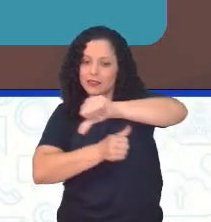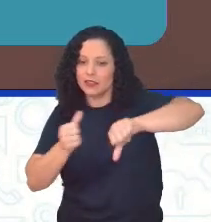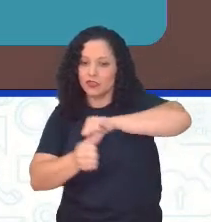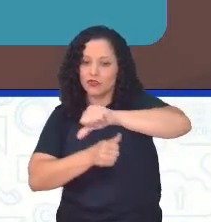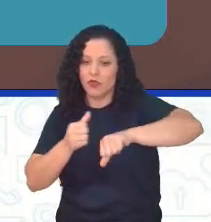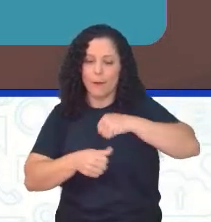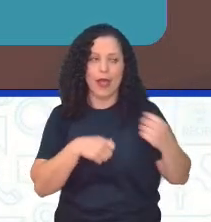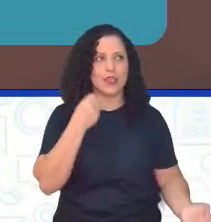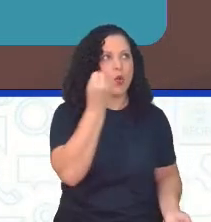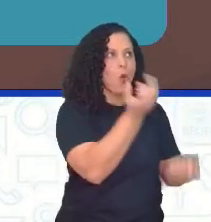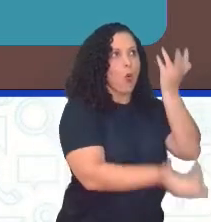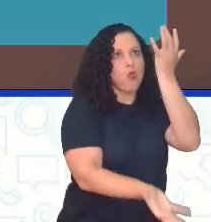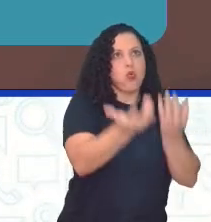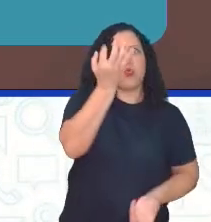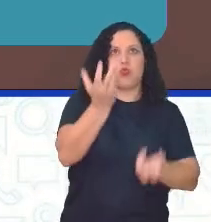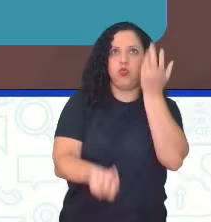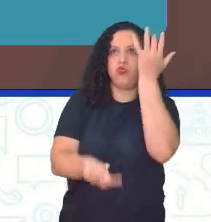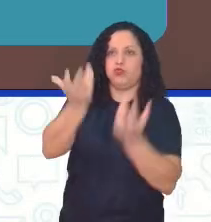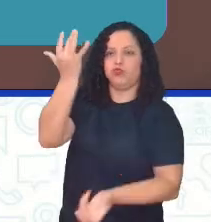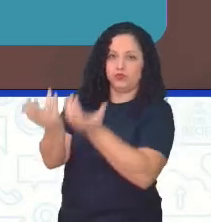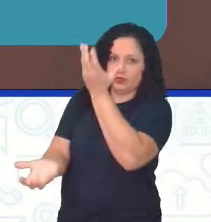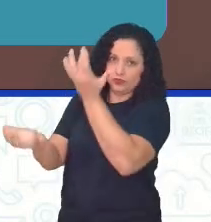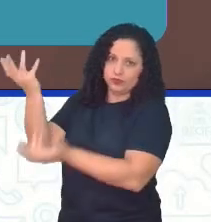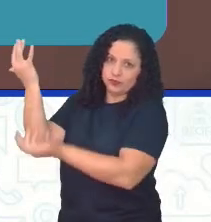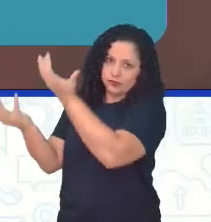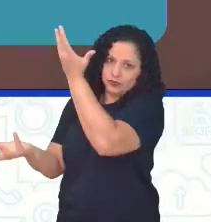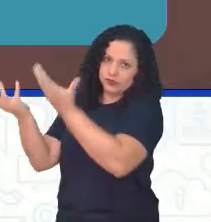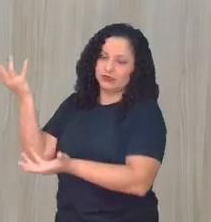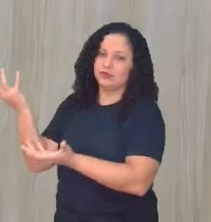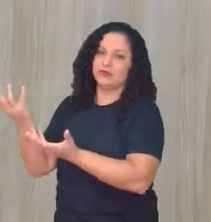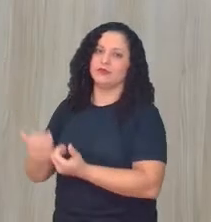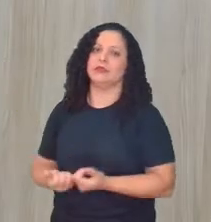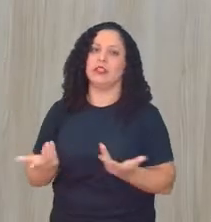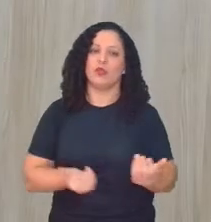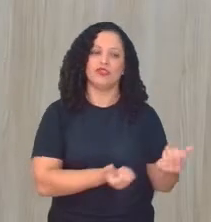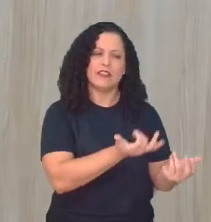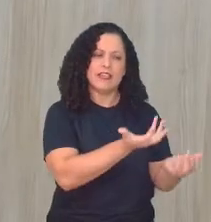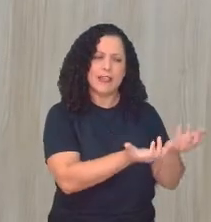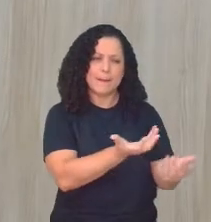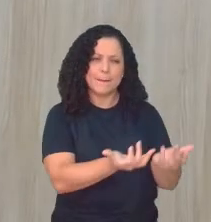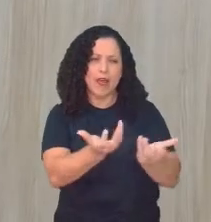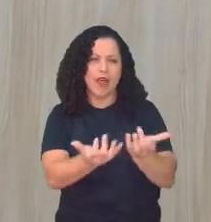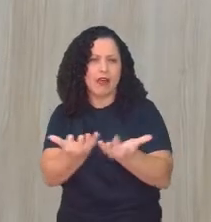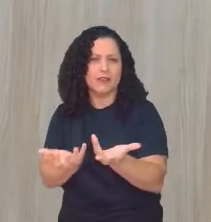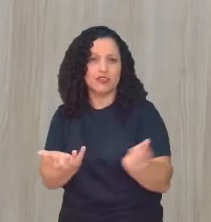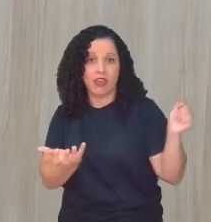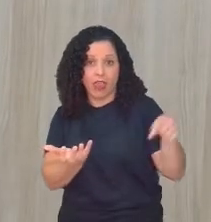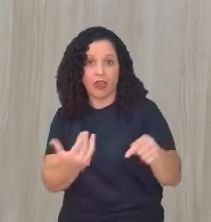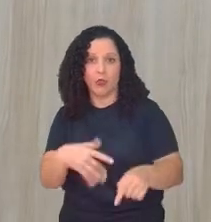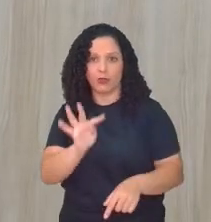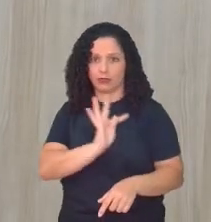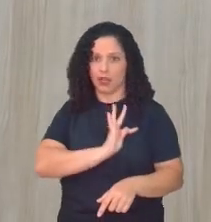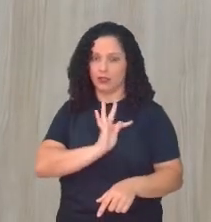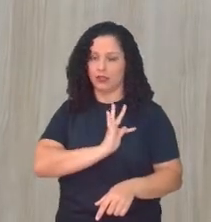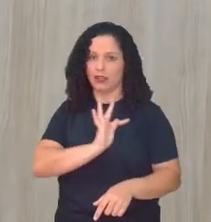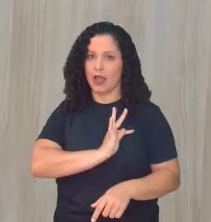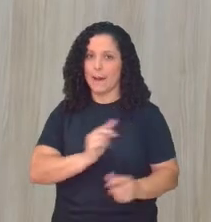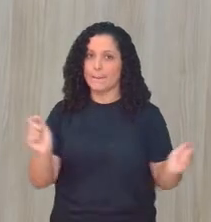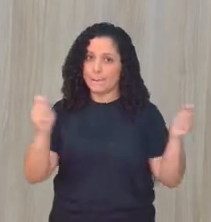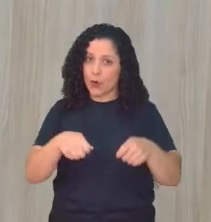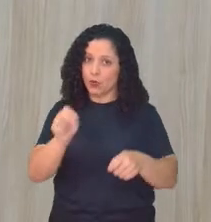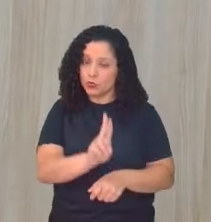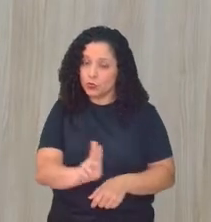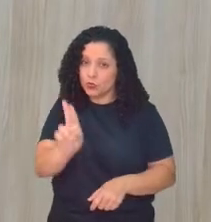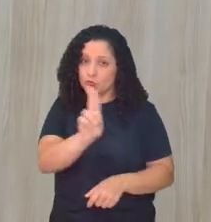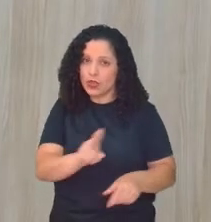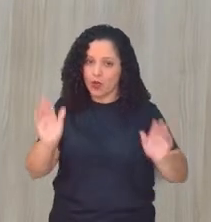Então, respondendo a nossa pergunta, né? As queimadas, elas são uma técnica que pode ser utilizada